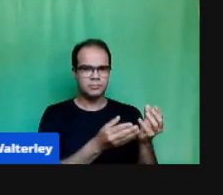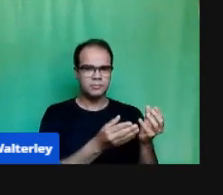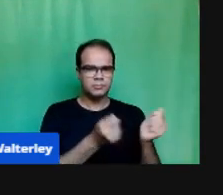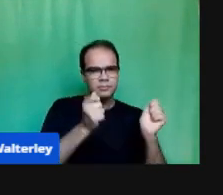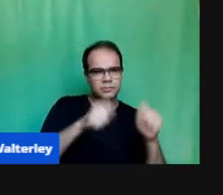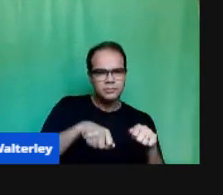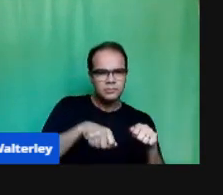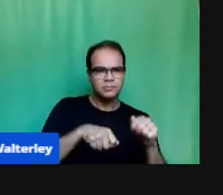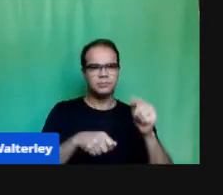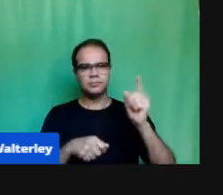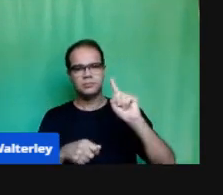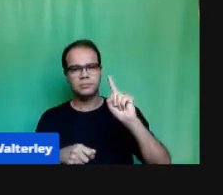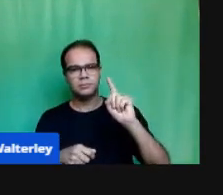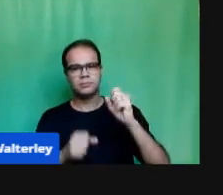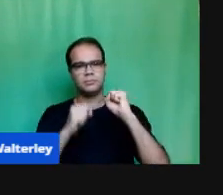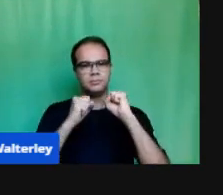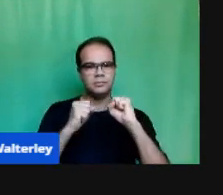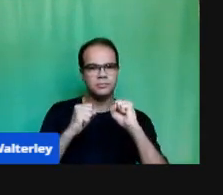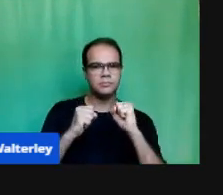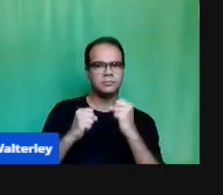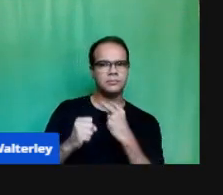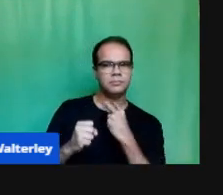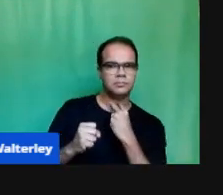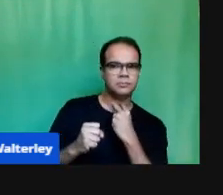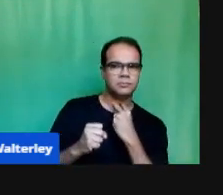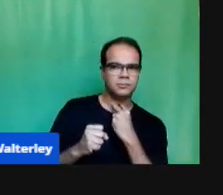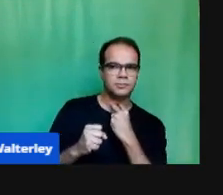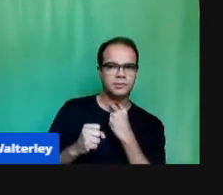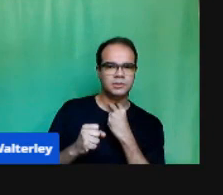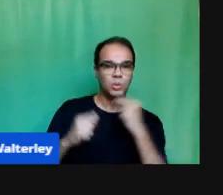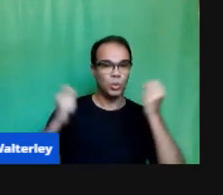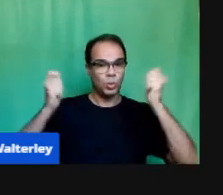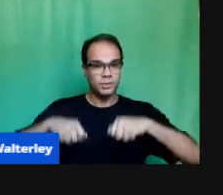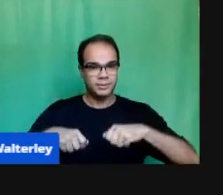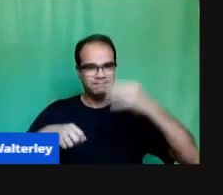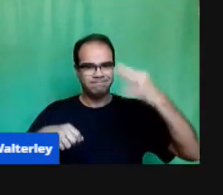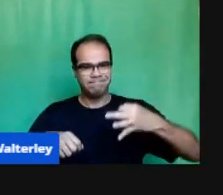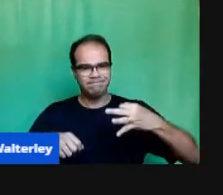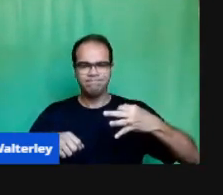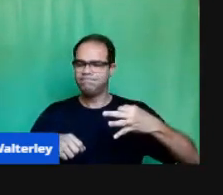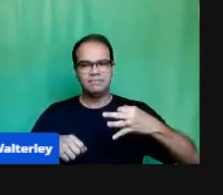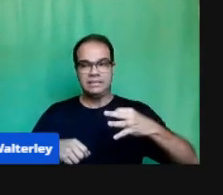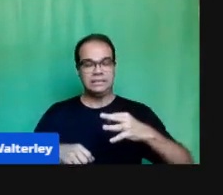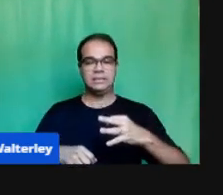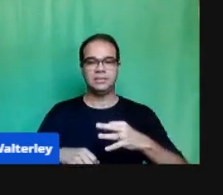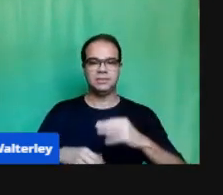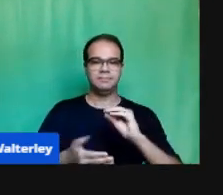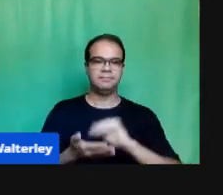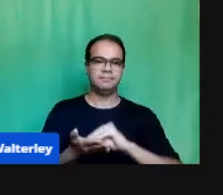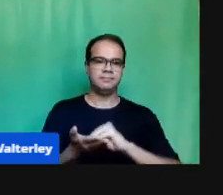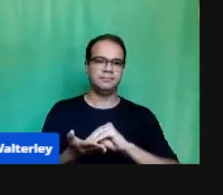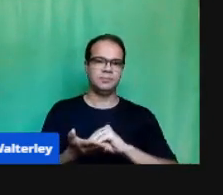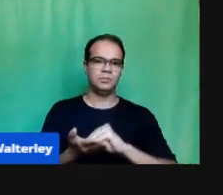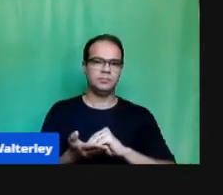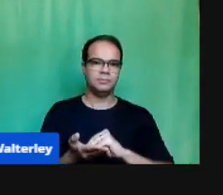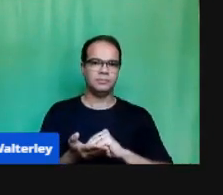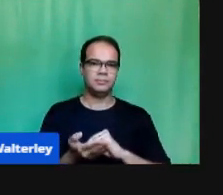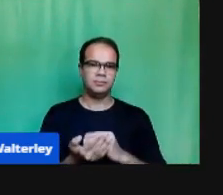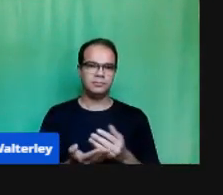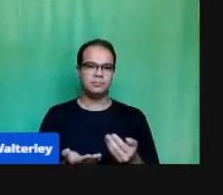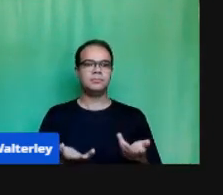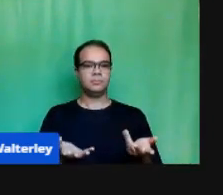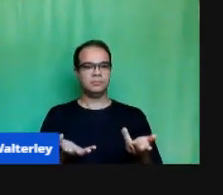possível, como é possível, os nossos insucessos, os nossos insucessos. Falar de avaliação sempre é algo